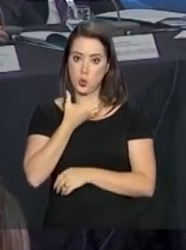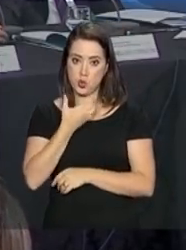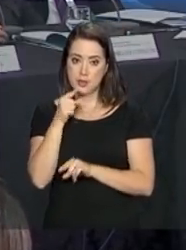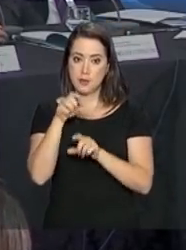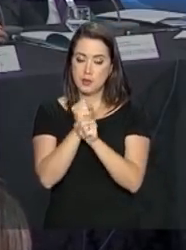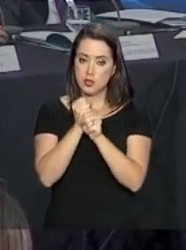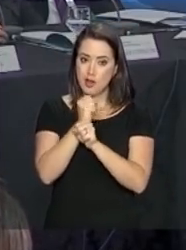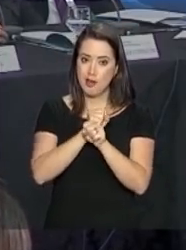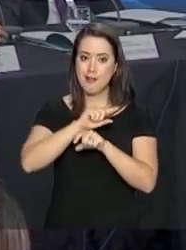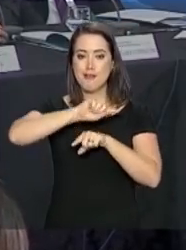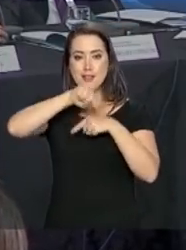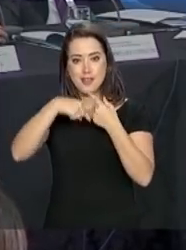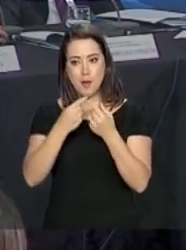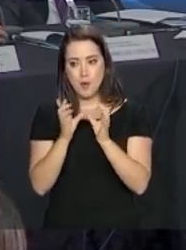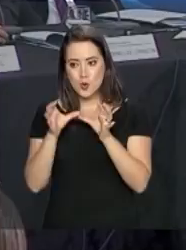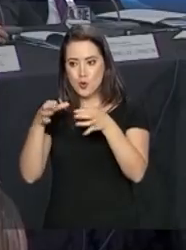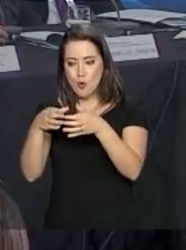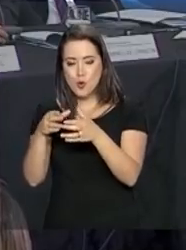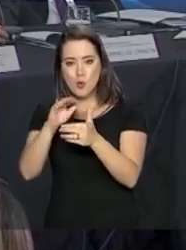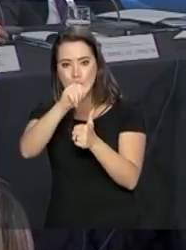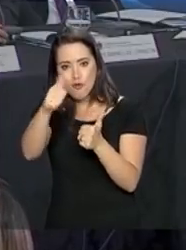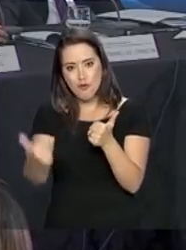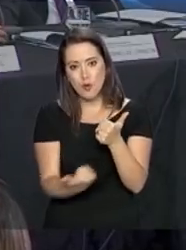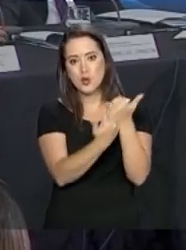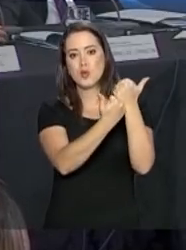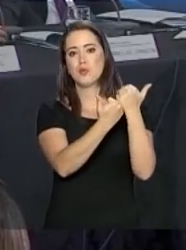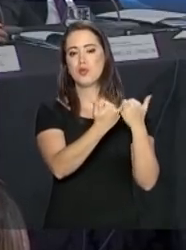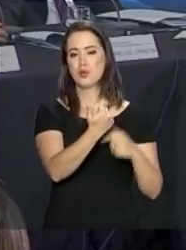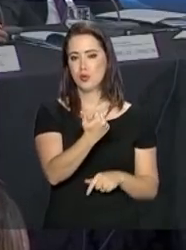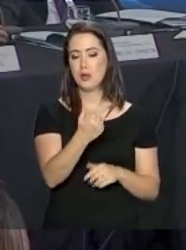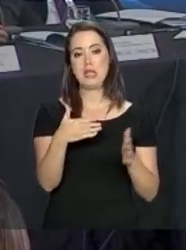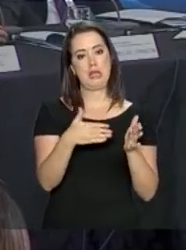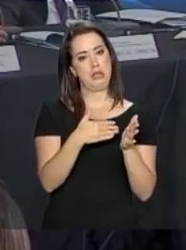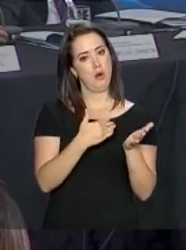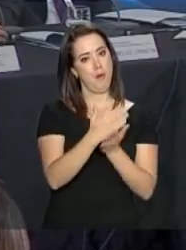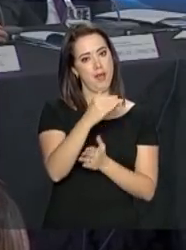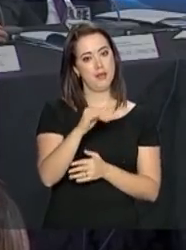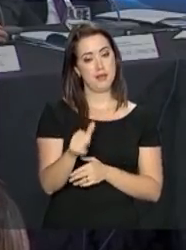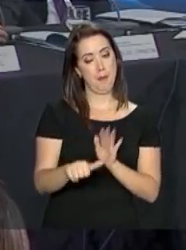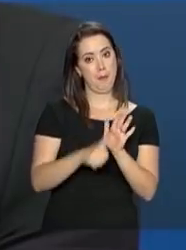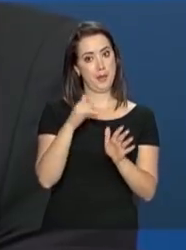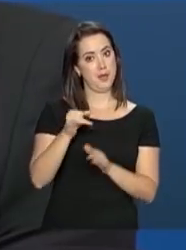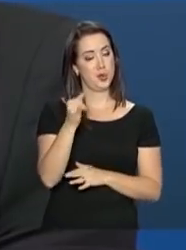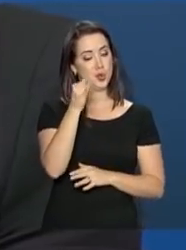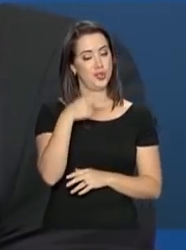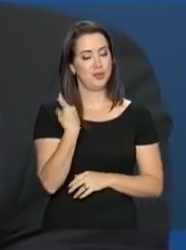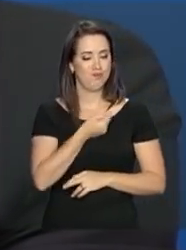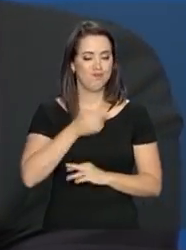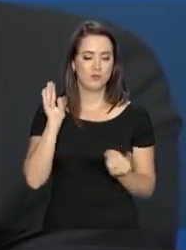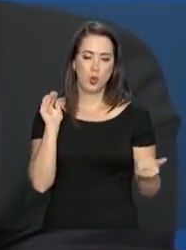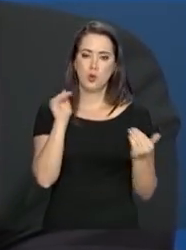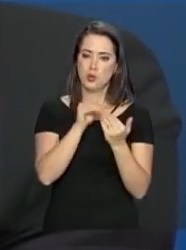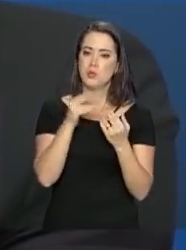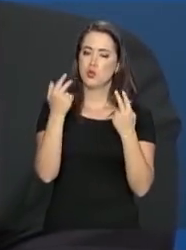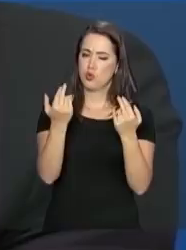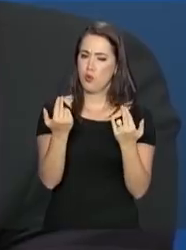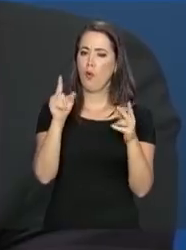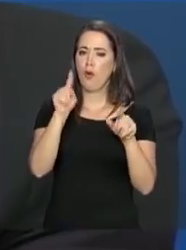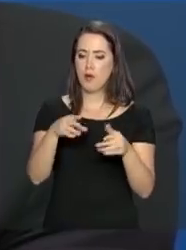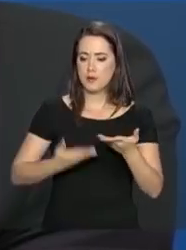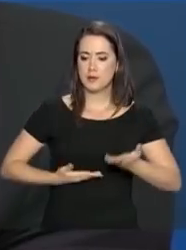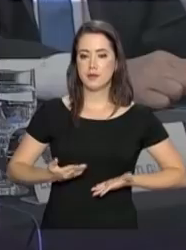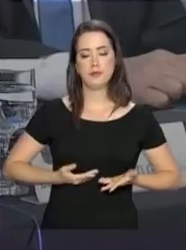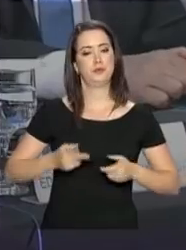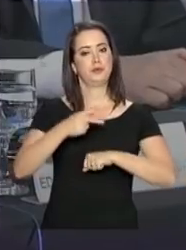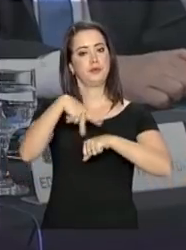deste ano e aqueles que ingressam com essa responsabilidade a partir de 1º de janeiro, o nosso objetivo é comum, é servir